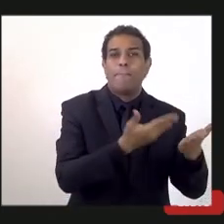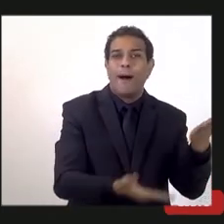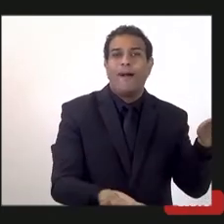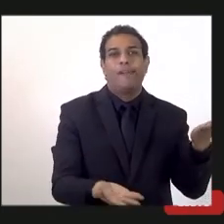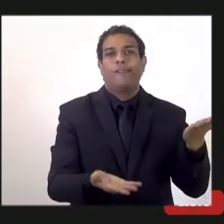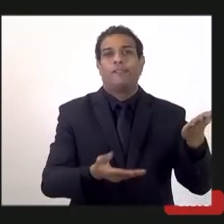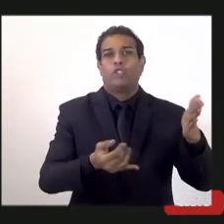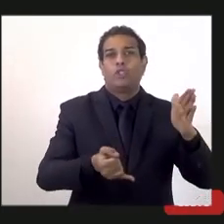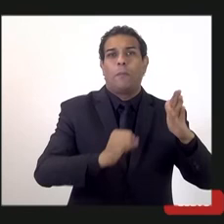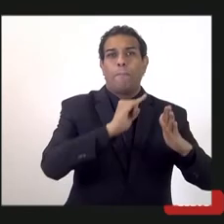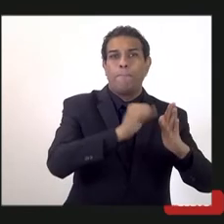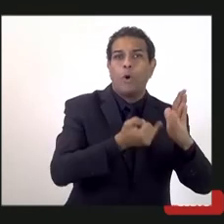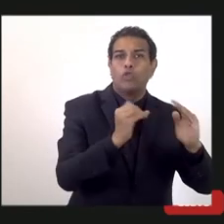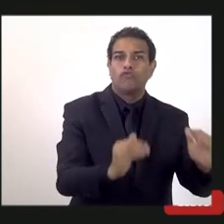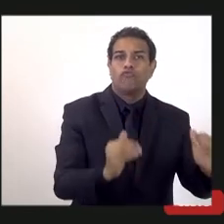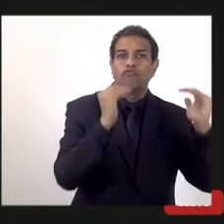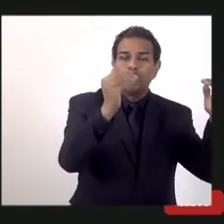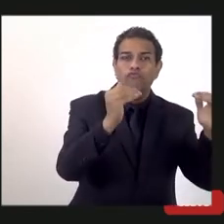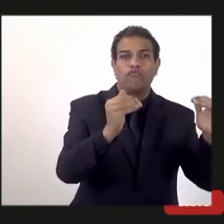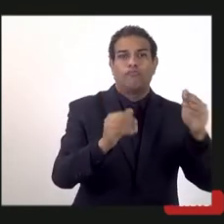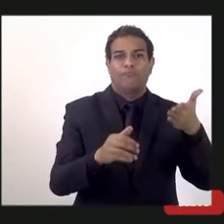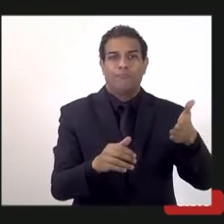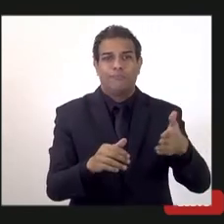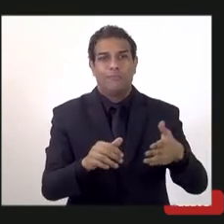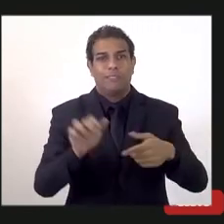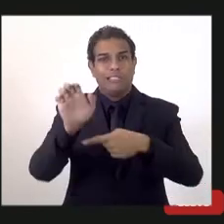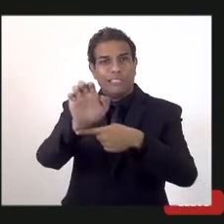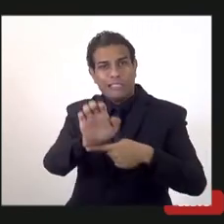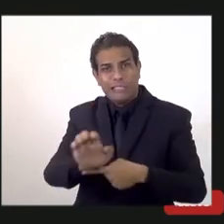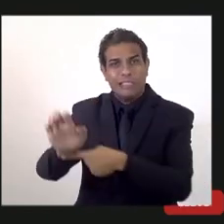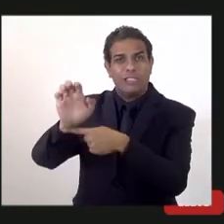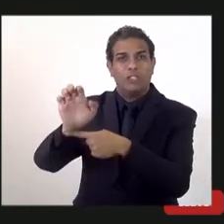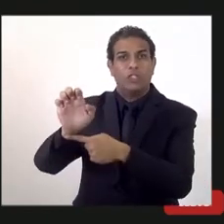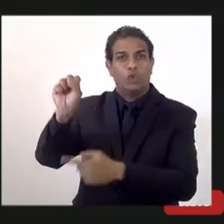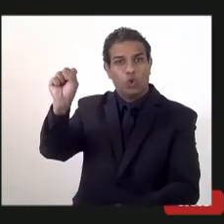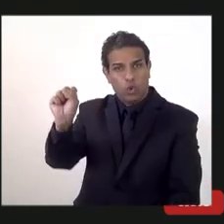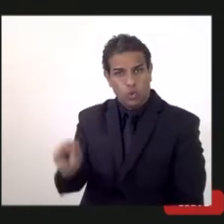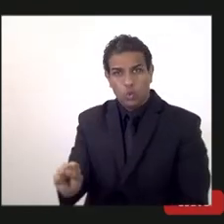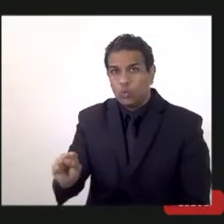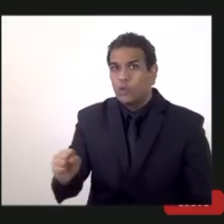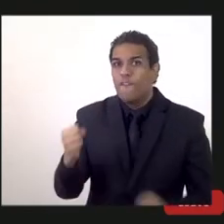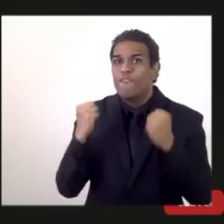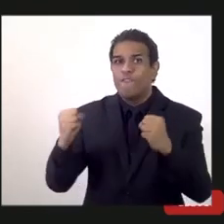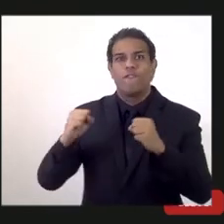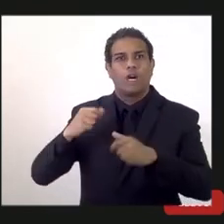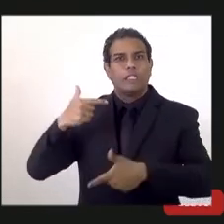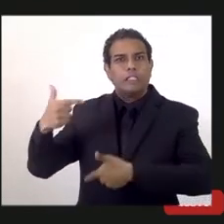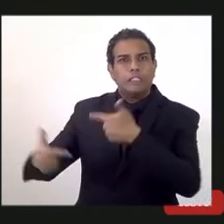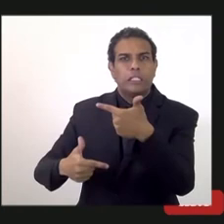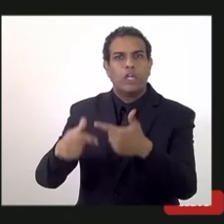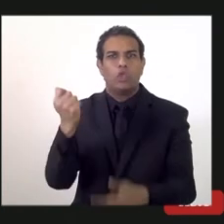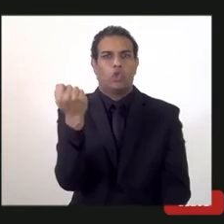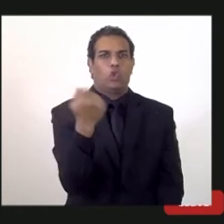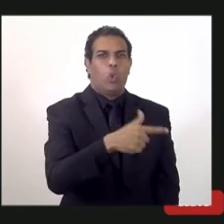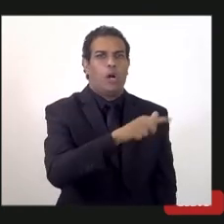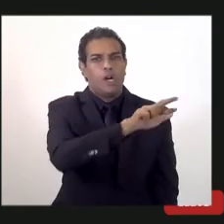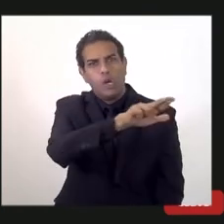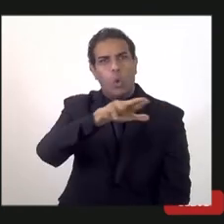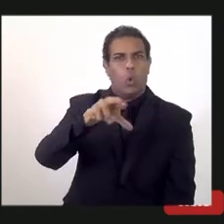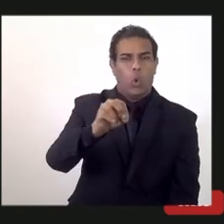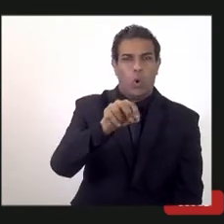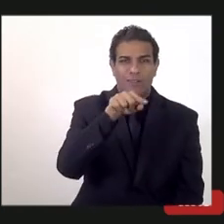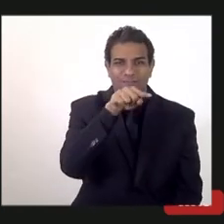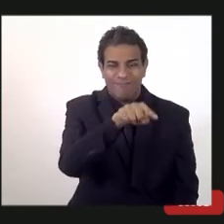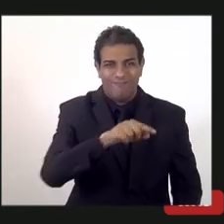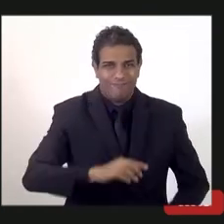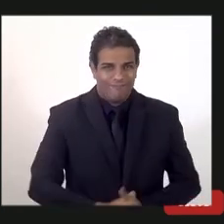muito grande, diferente no Rio de Janeiro, você tem os estados do sul com uma pressão de alimentos muito mais forte do que está acontecendo no Rio, mas o fato que você tem uma